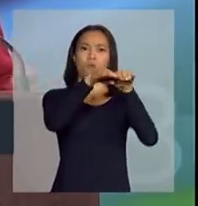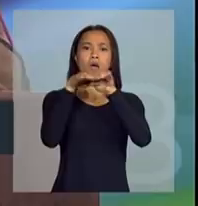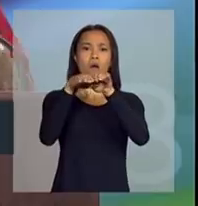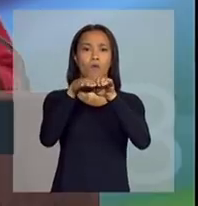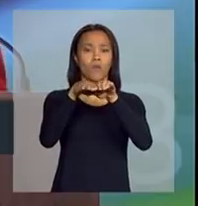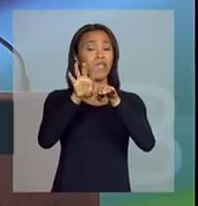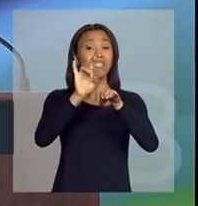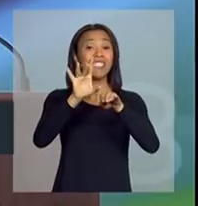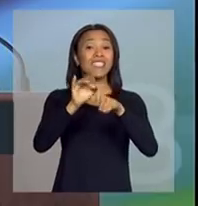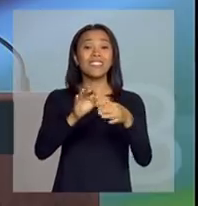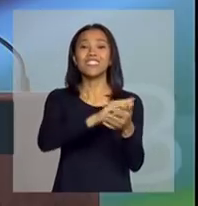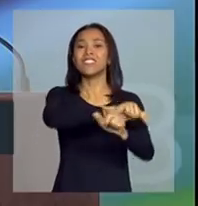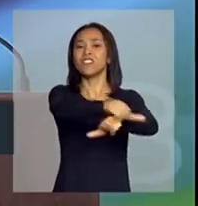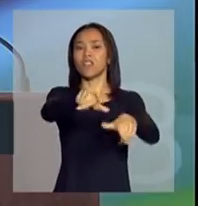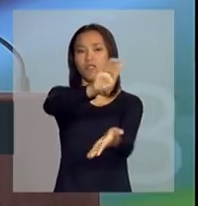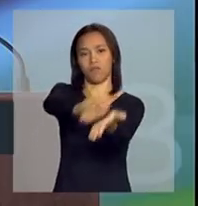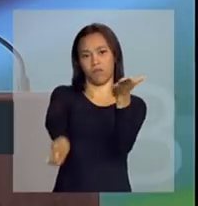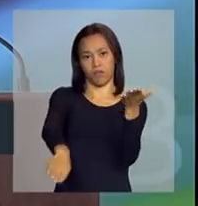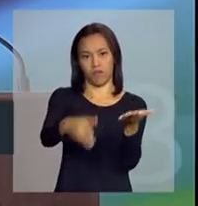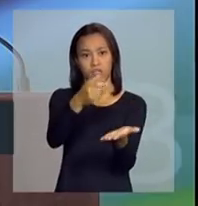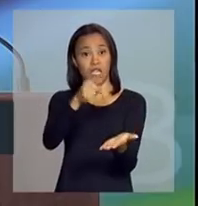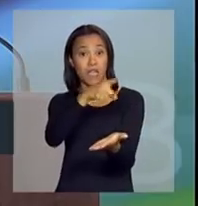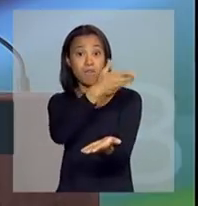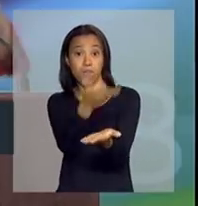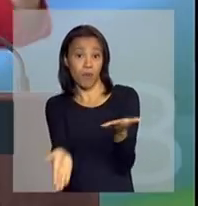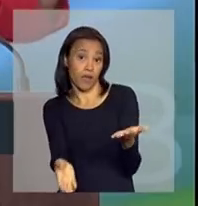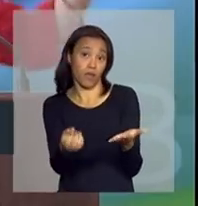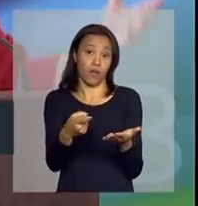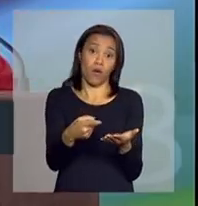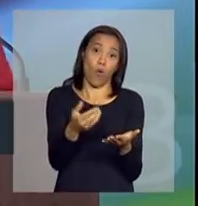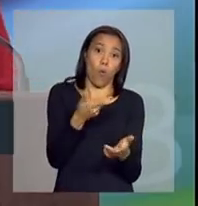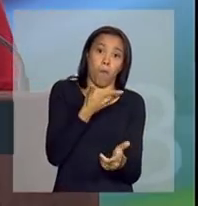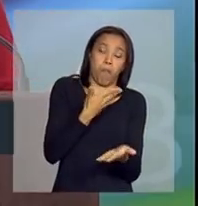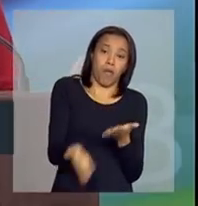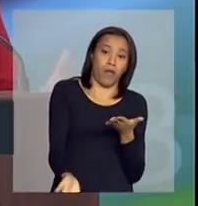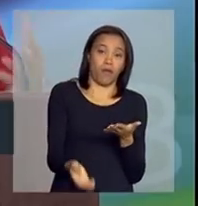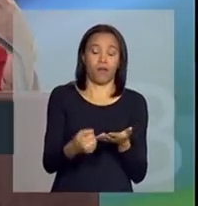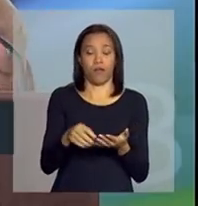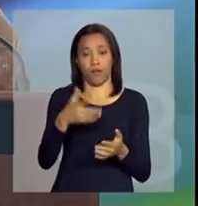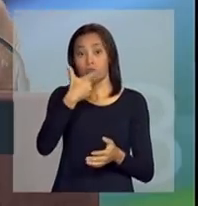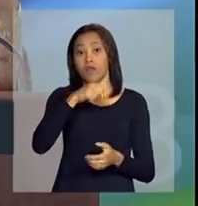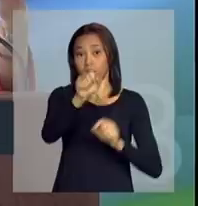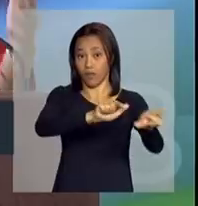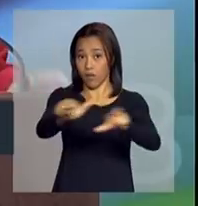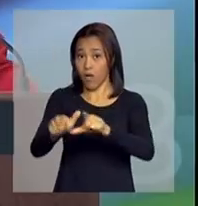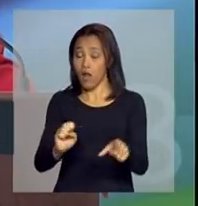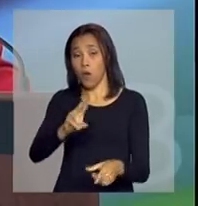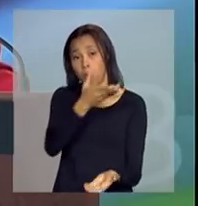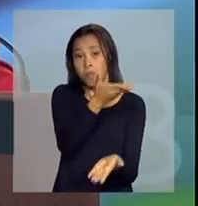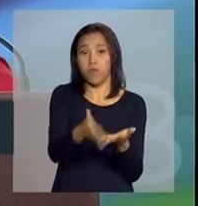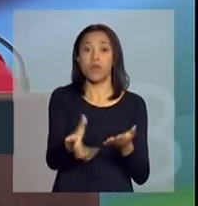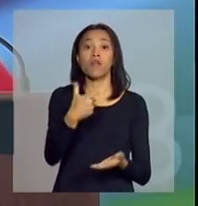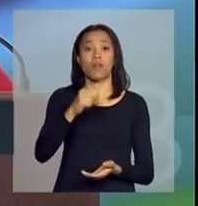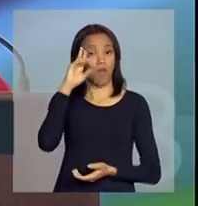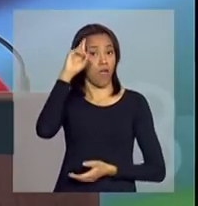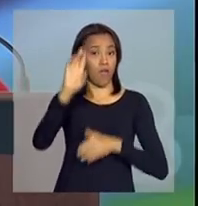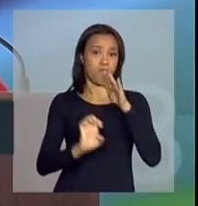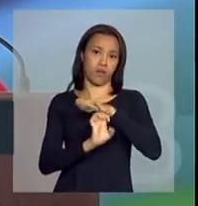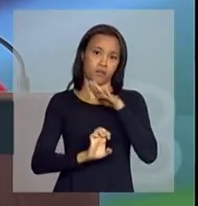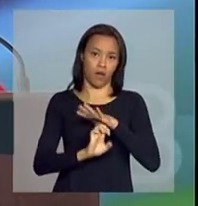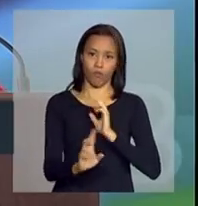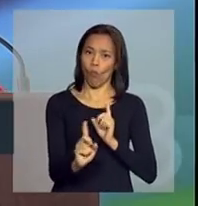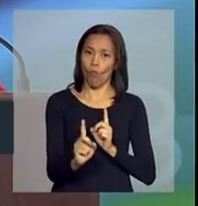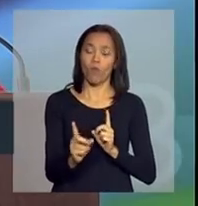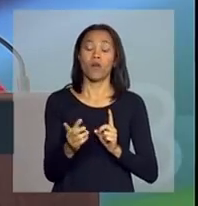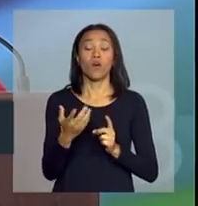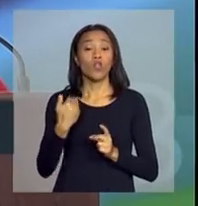prejudique ninguém, não prejudique o empresário e não prejudique o trabalhador, o que nós provamos nessa medida